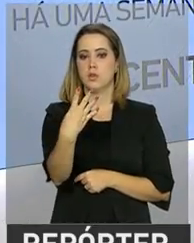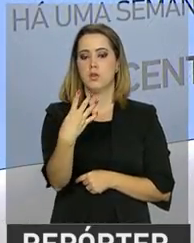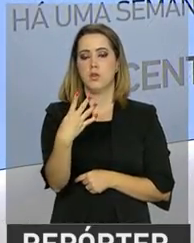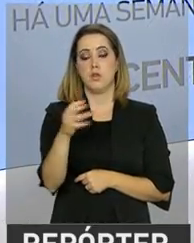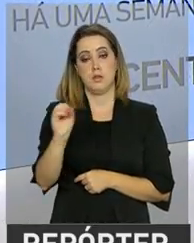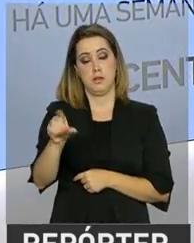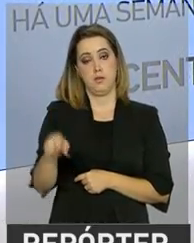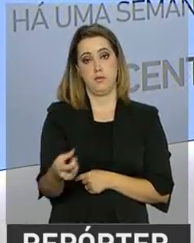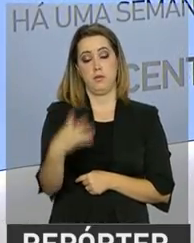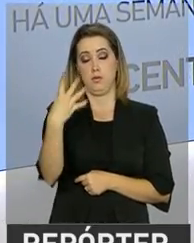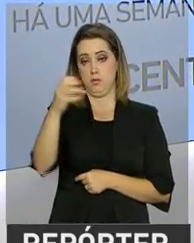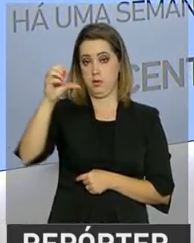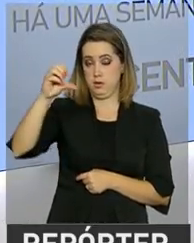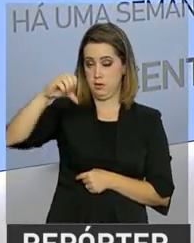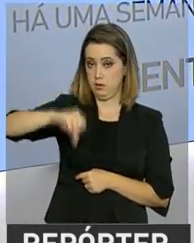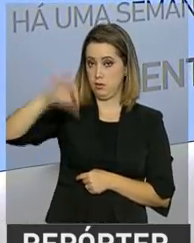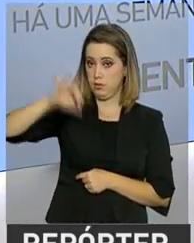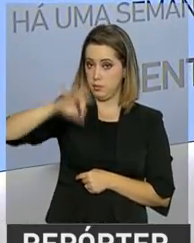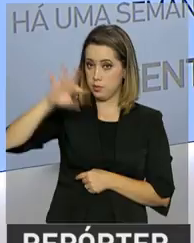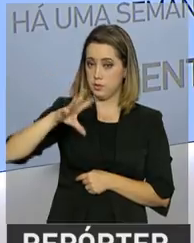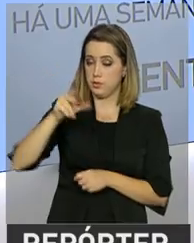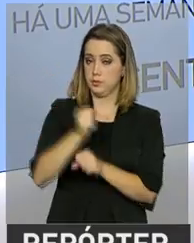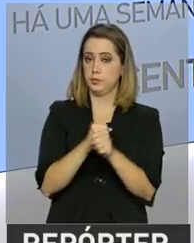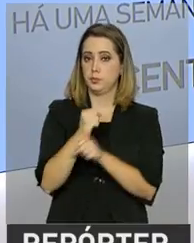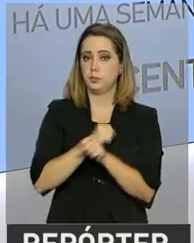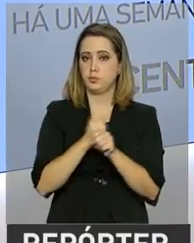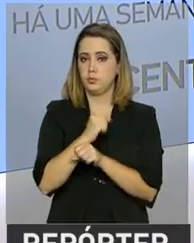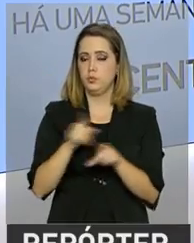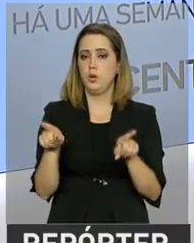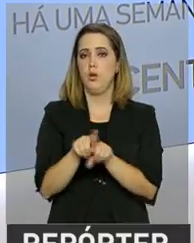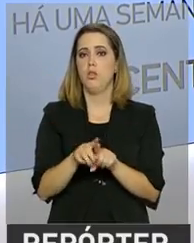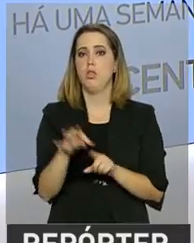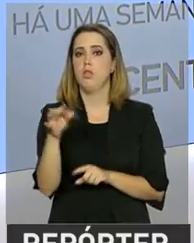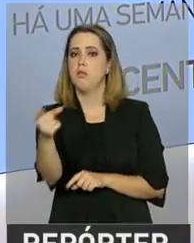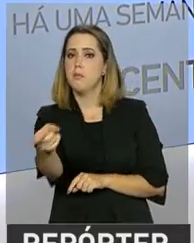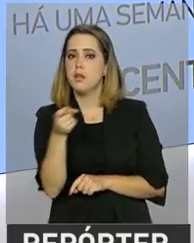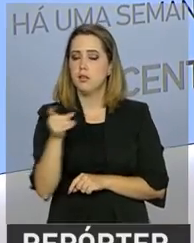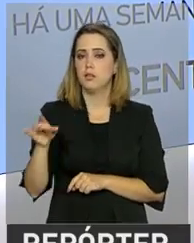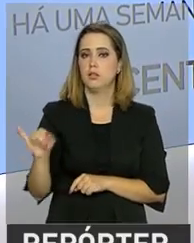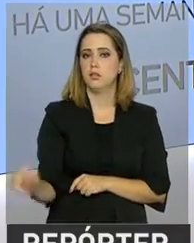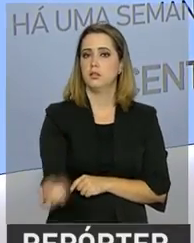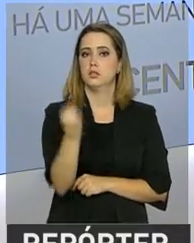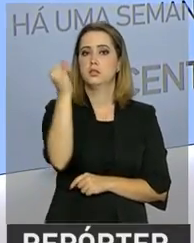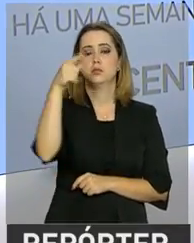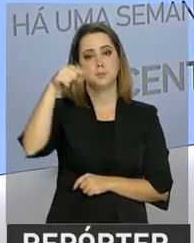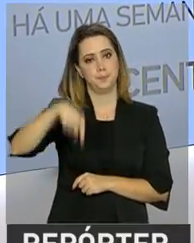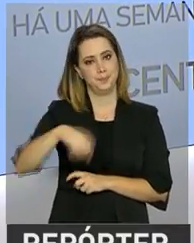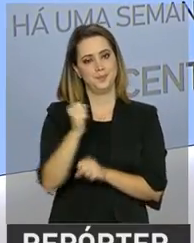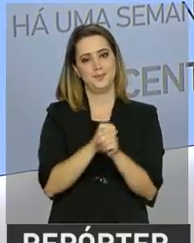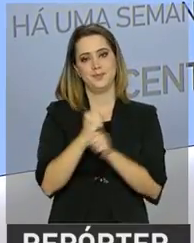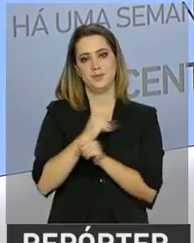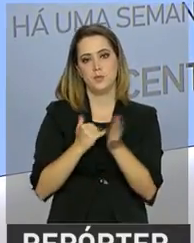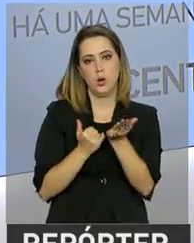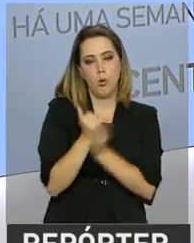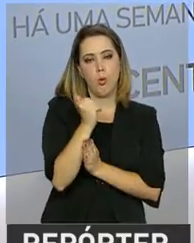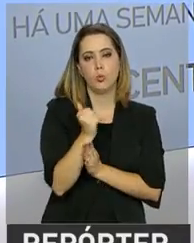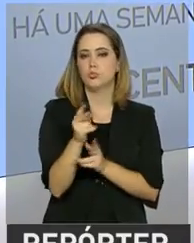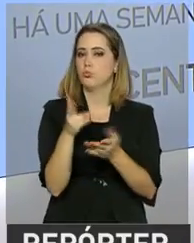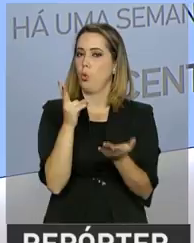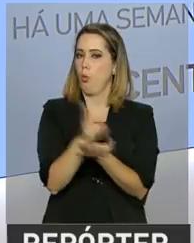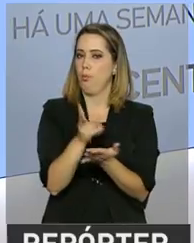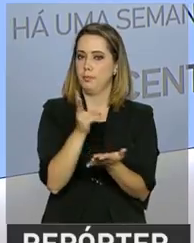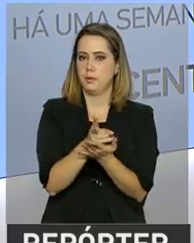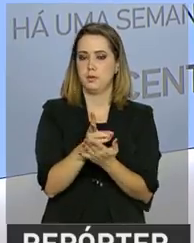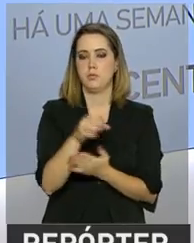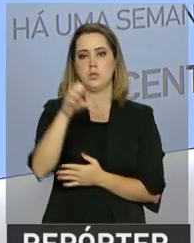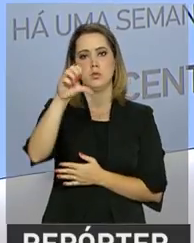% ao ano. E a taxa básica de juros da economia, a Selic, para 2017, continuou com a mesma previsão da